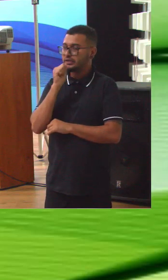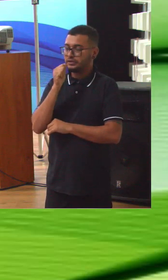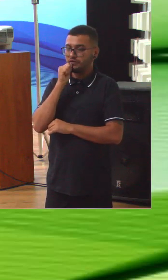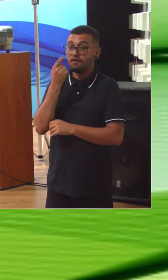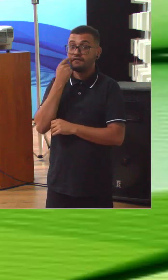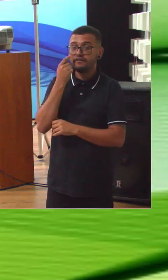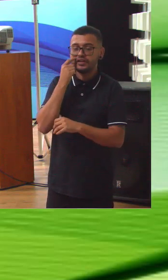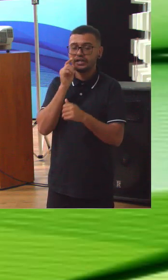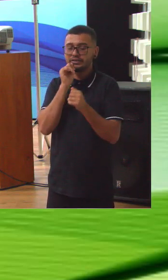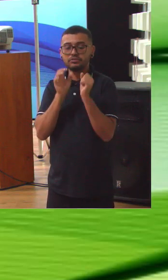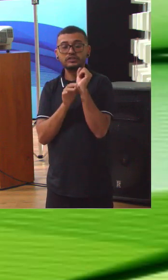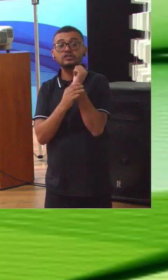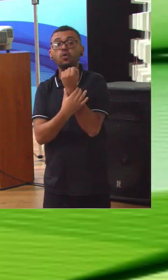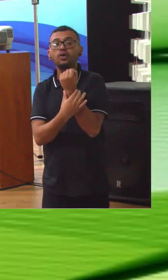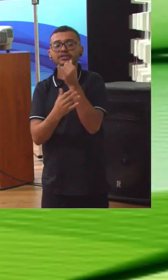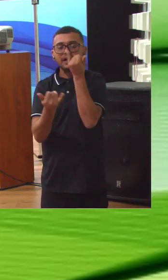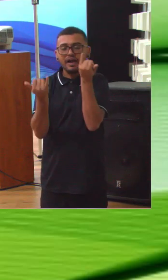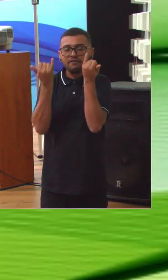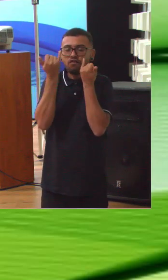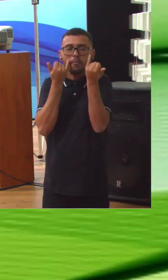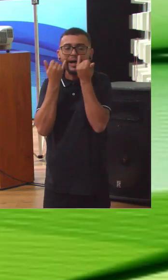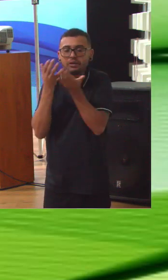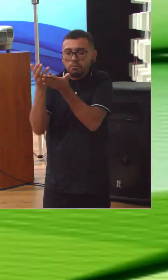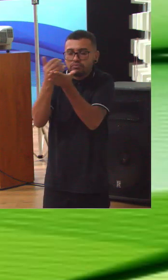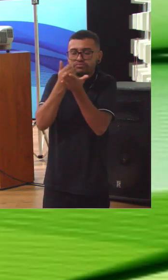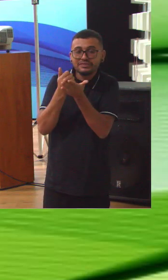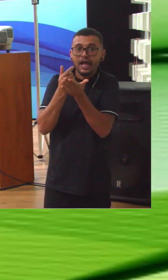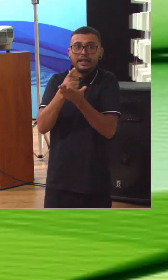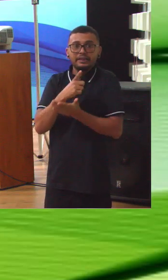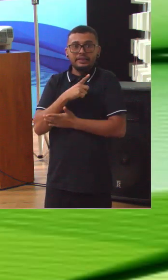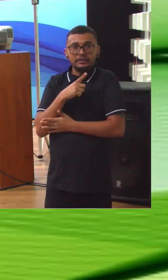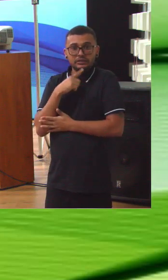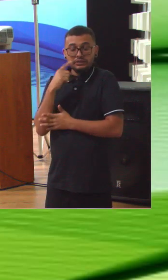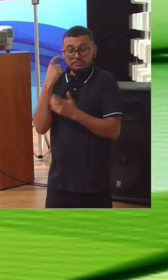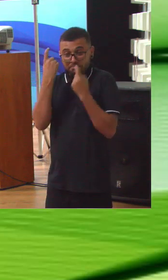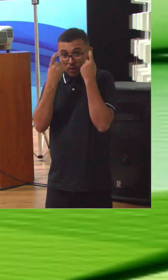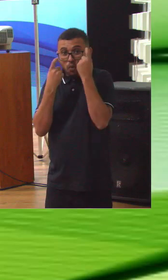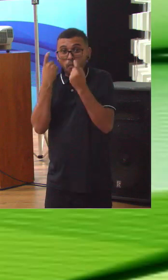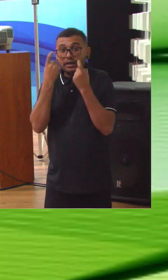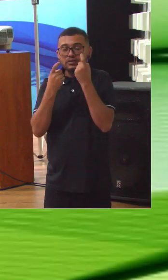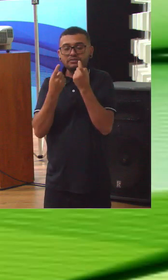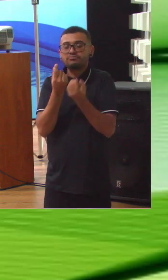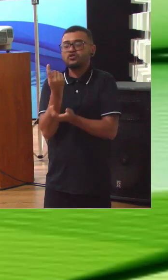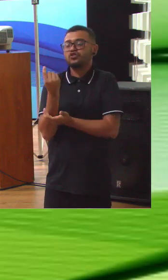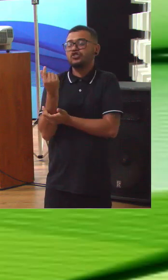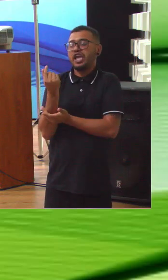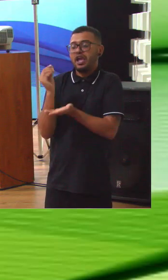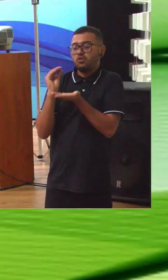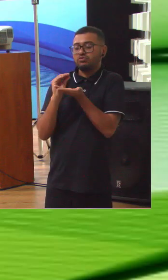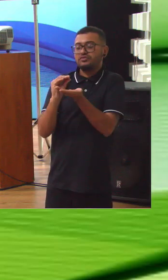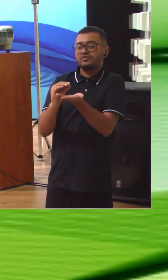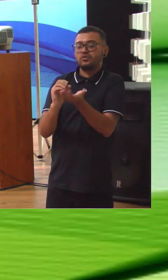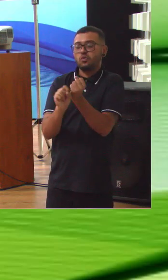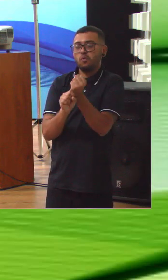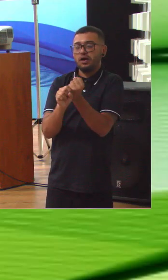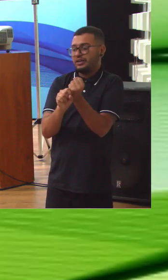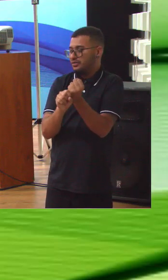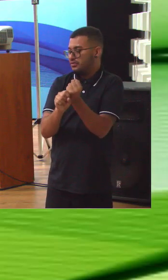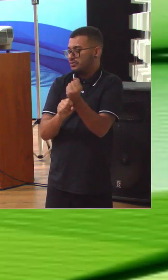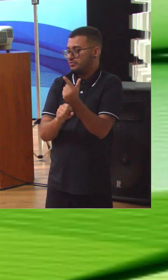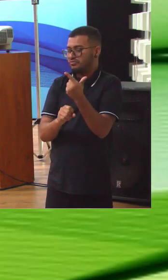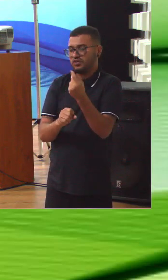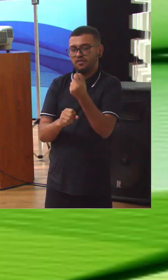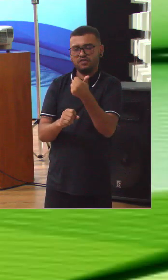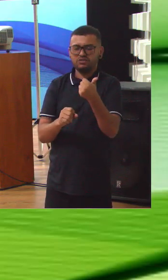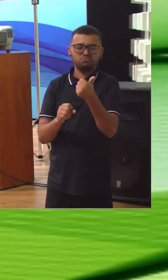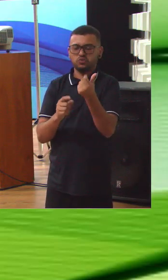para a segurança da informação, nós vemos uma situação bem preocupante. Nosso investimento de 2018 para 2021 praticamente não